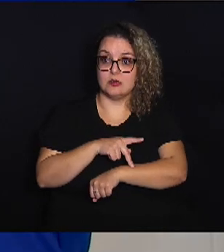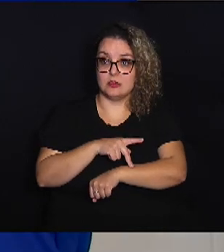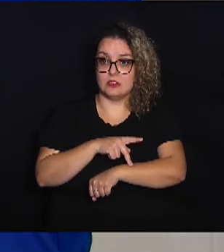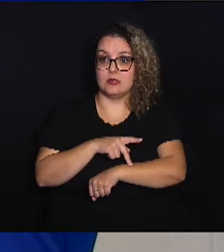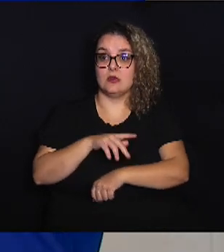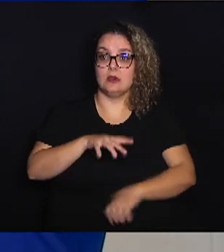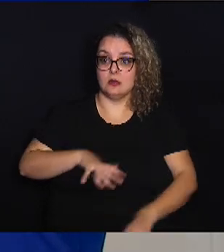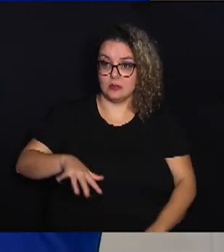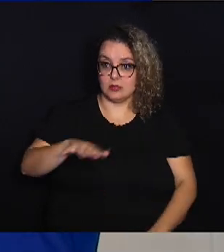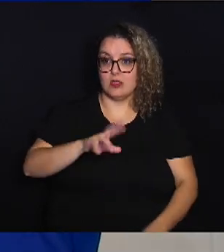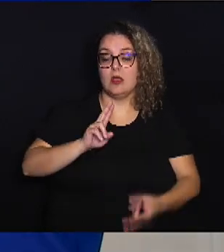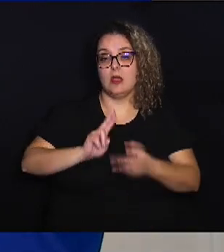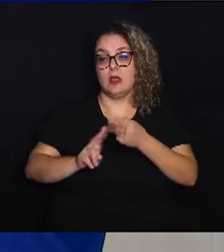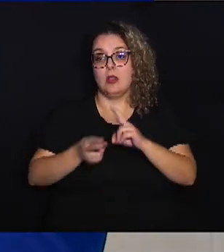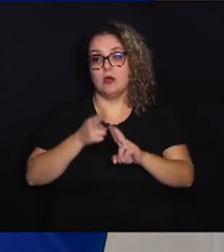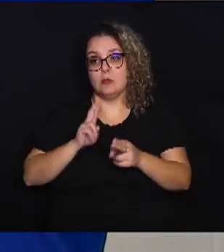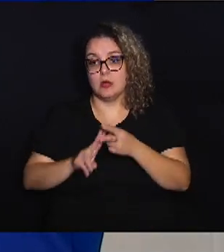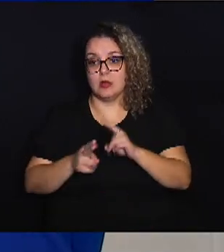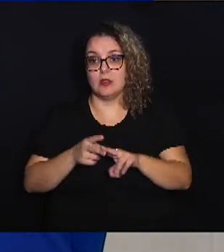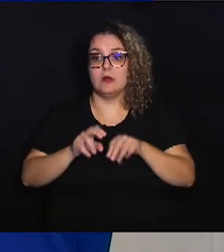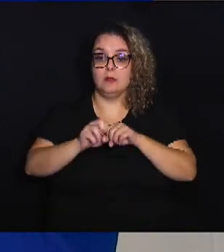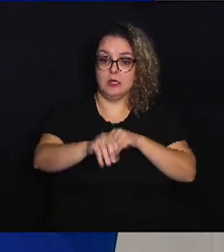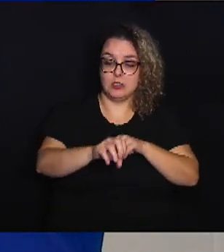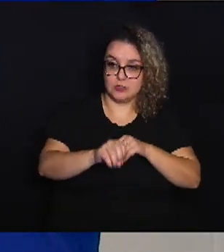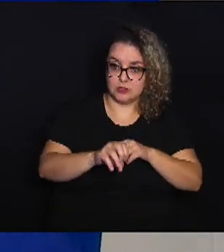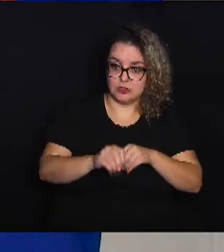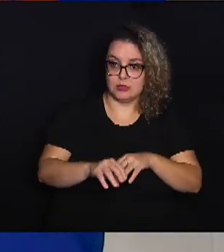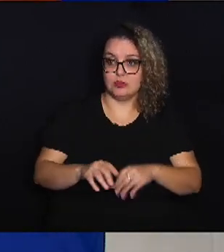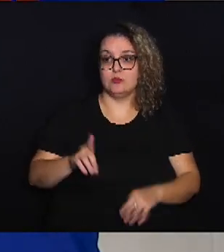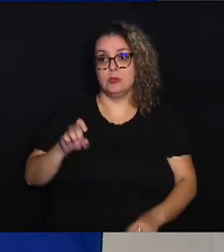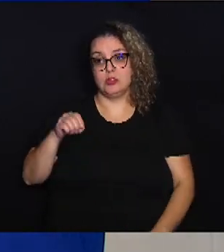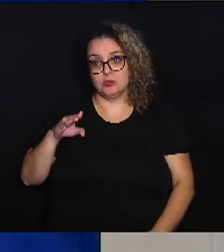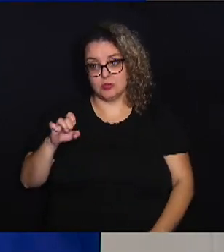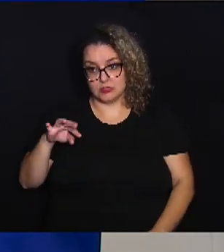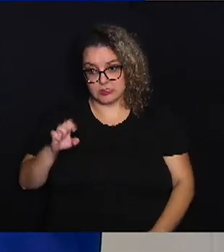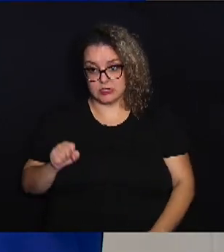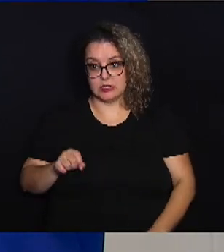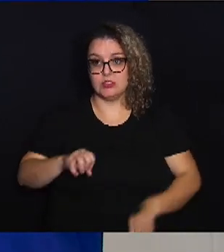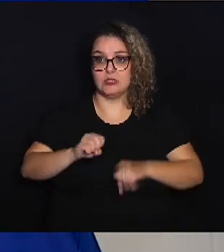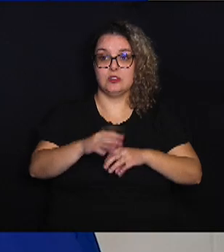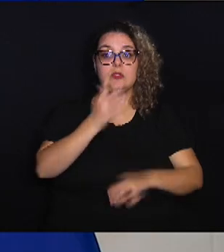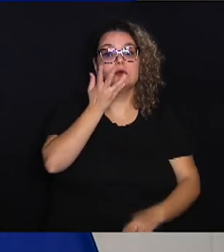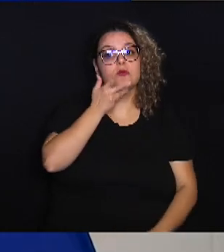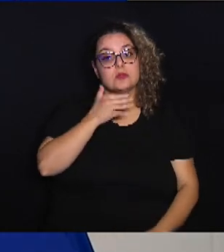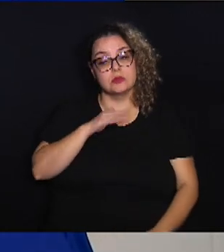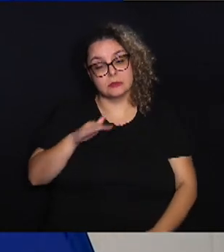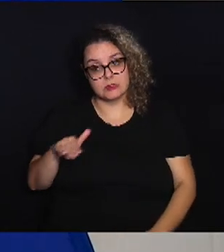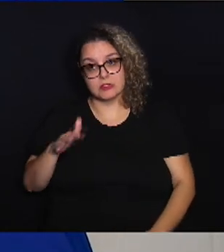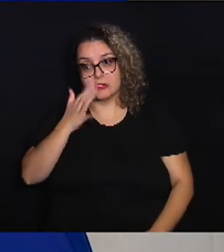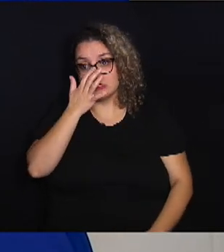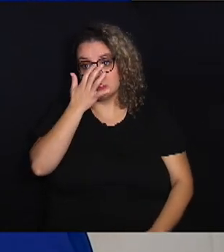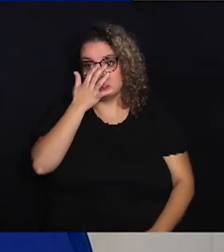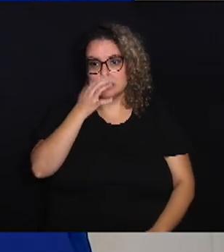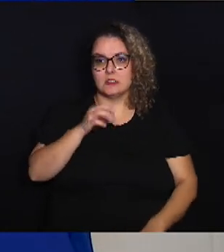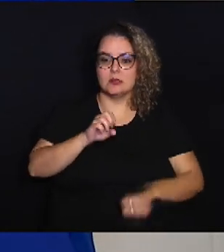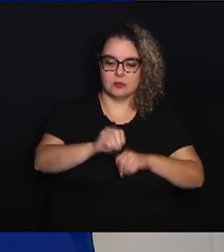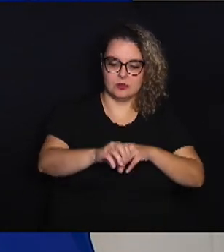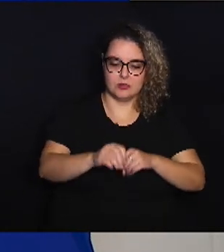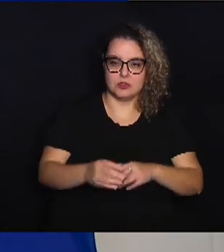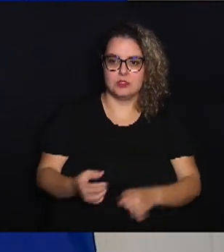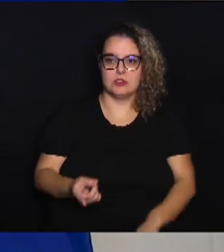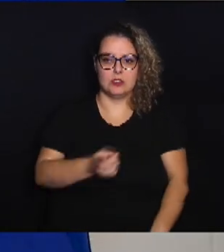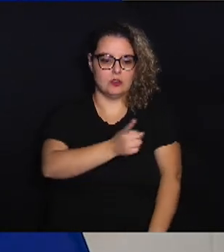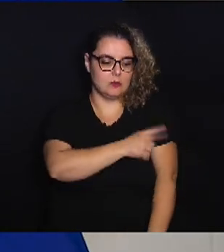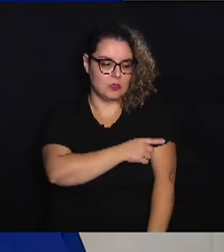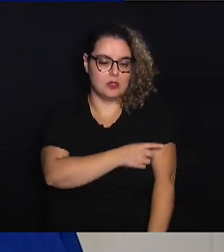ele é habilitado para dar aula, para ser um docente na educação infantil e no ensino fundamental 1